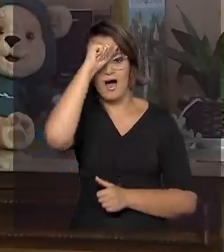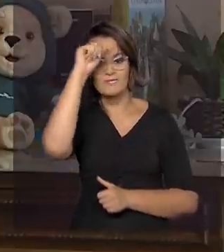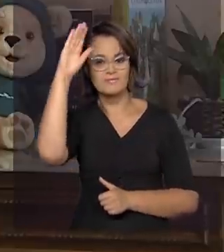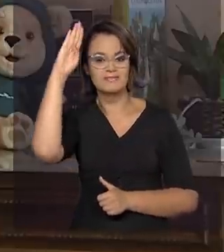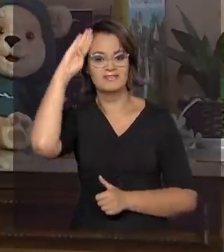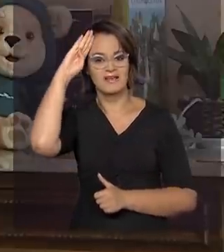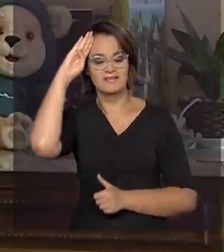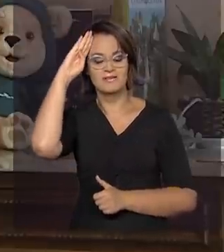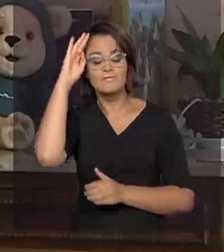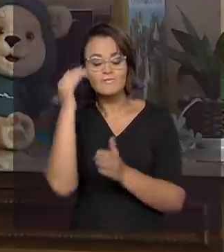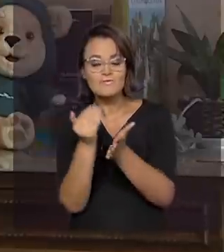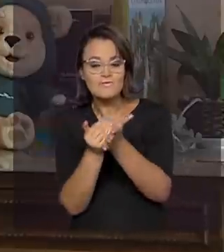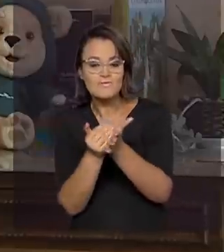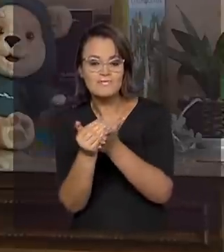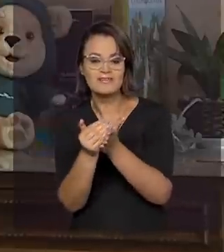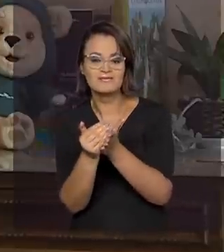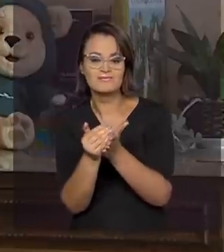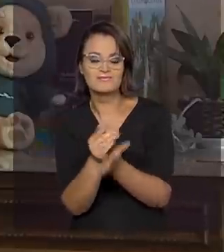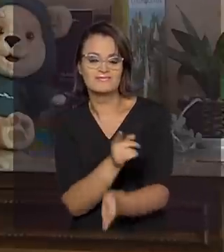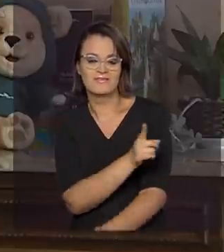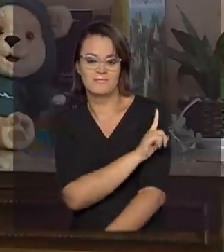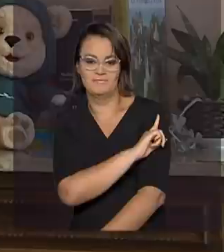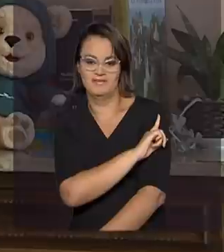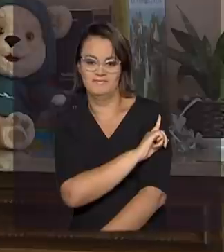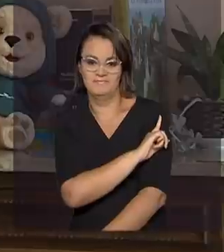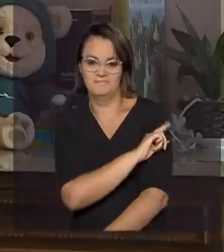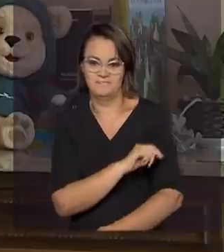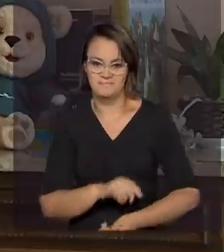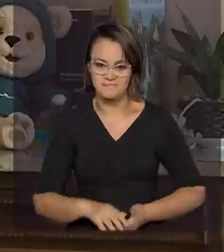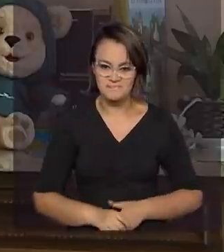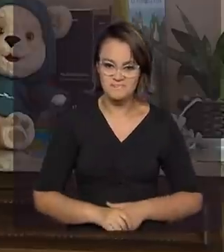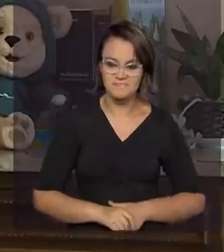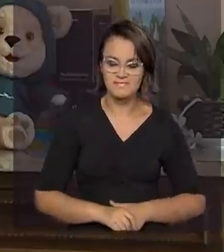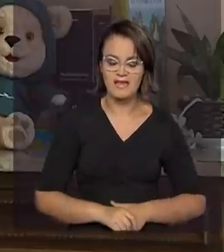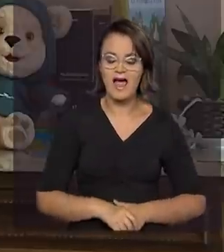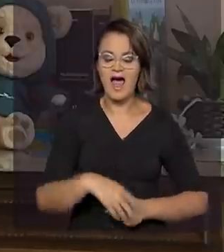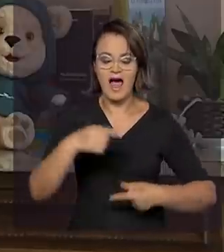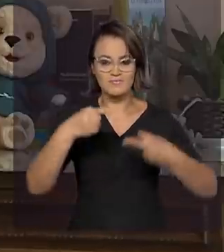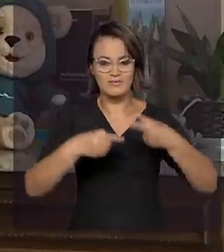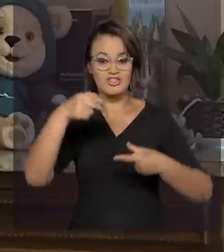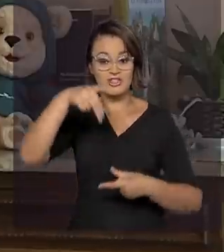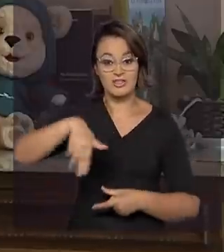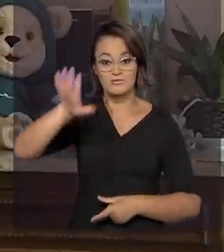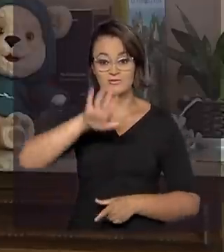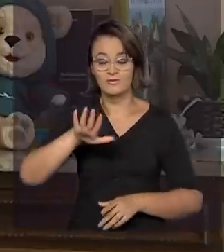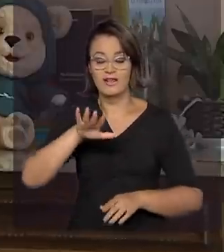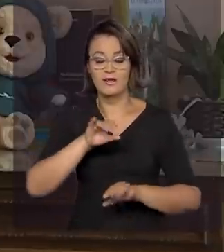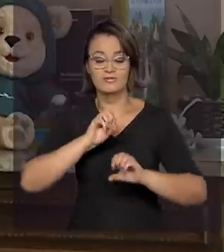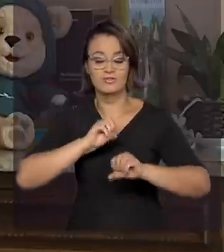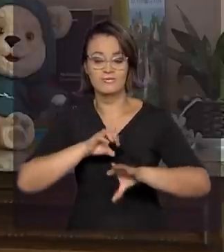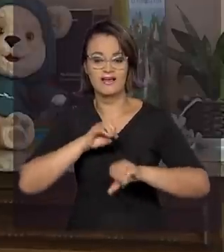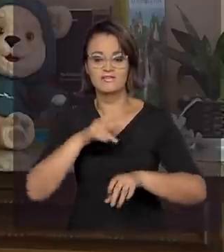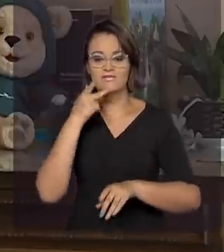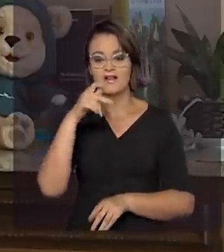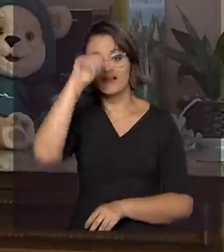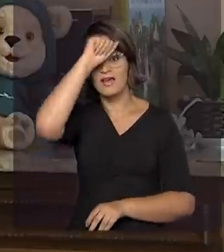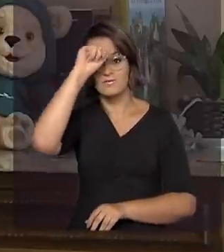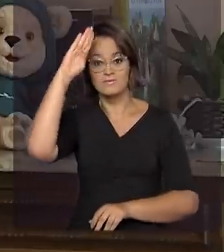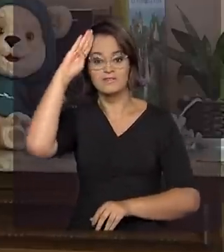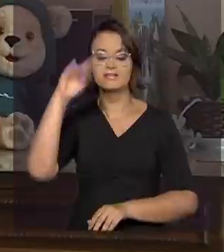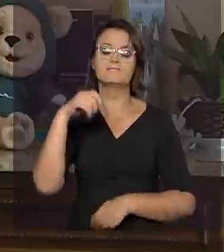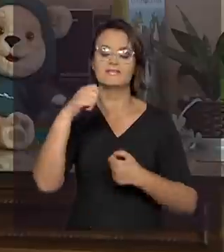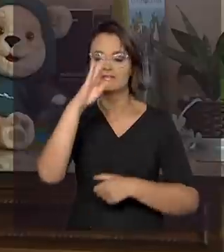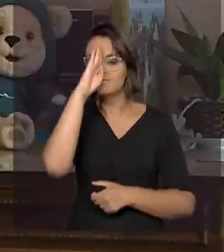crianças logo no início do Ensino Fundamental 1. A Política Nacional de Alfabetização destaca que a alfabetização deve ser